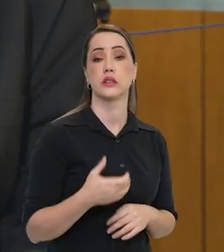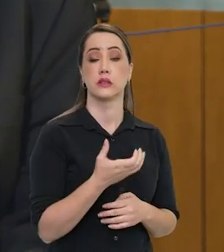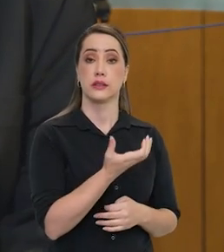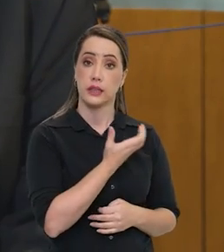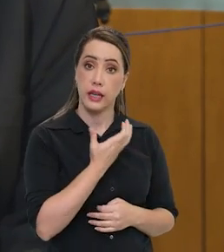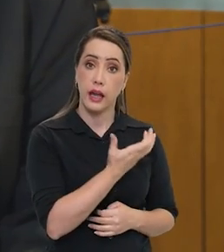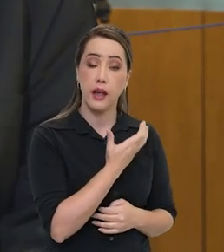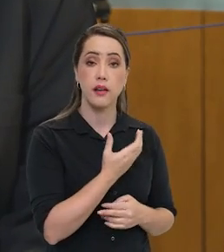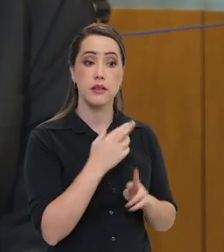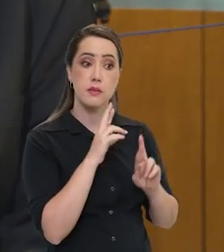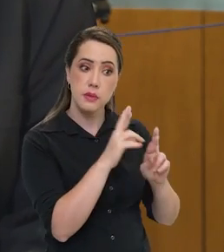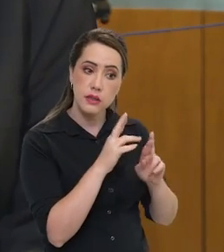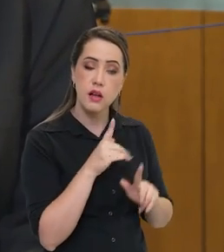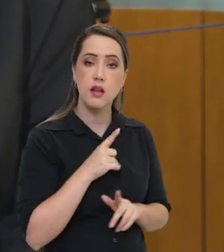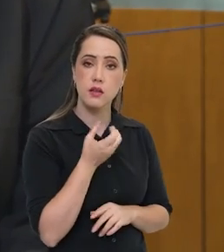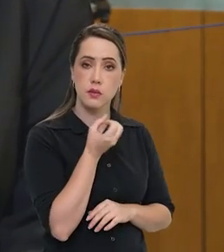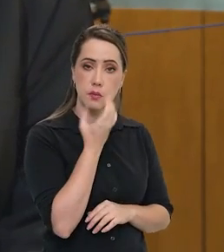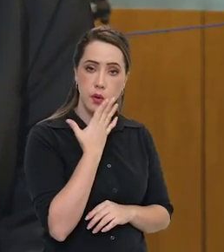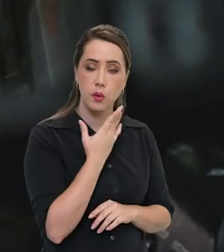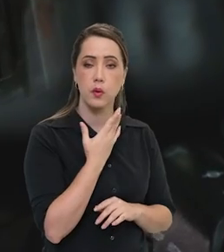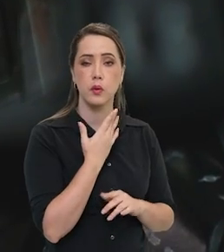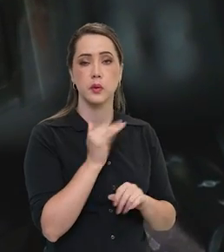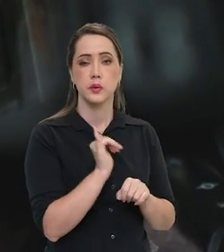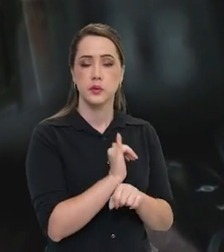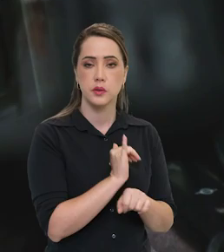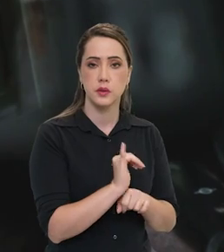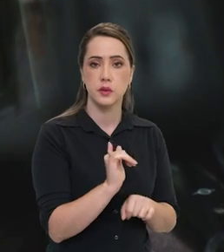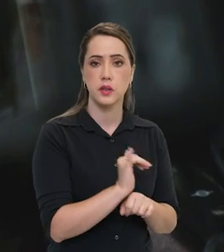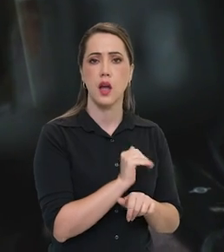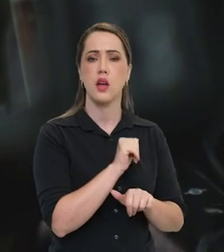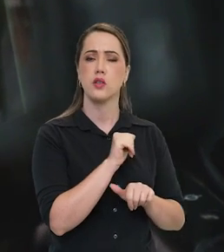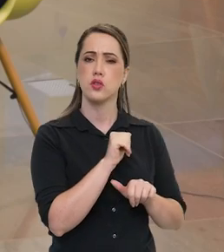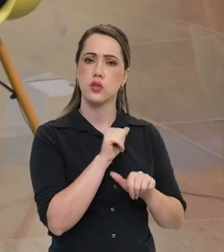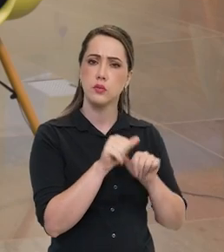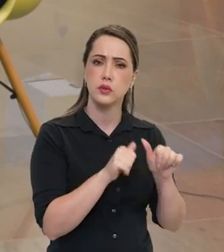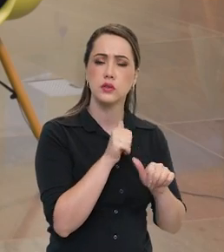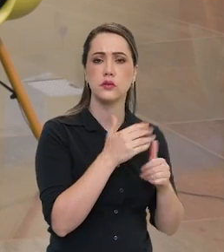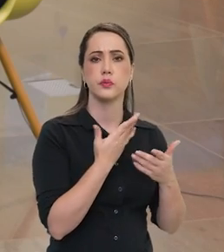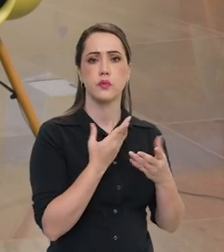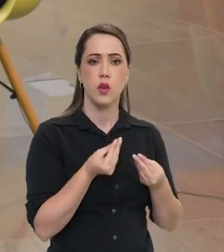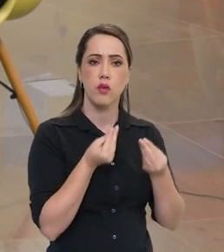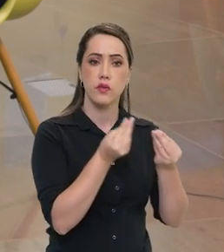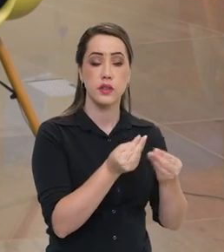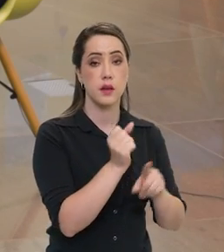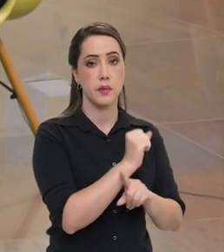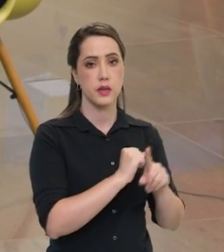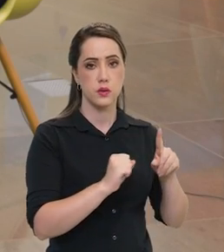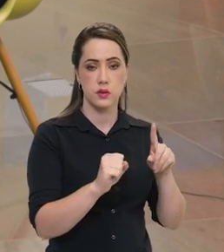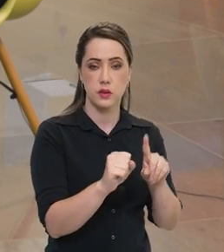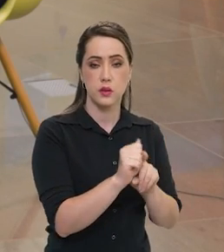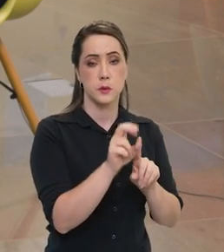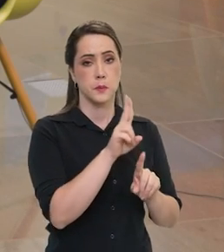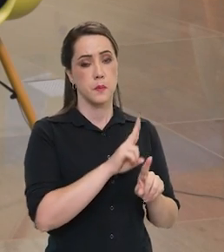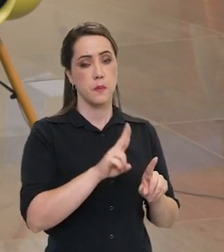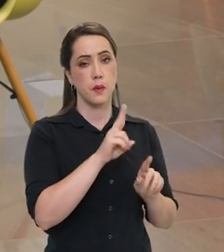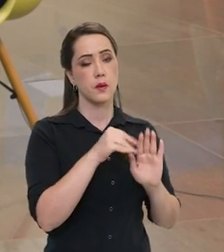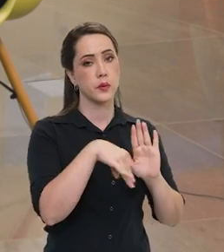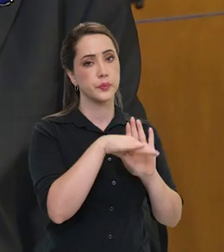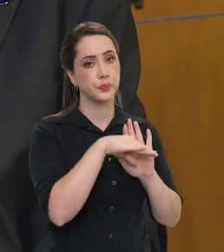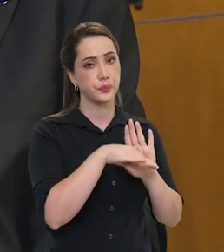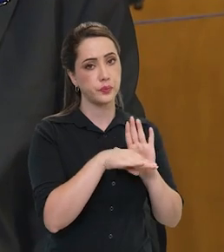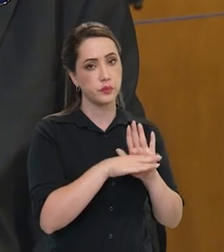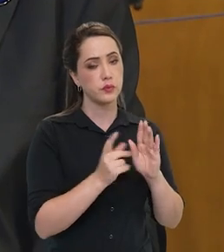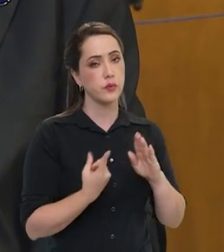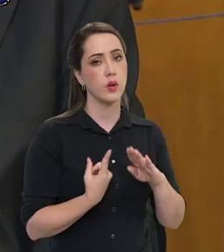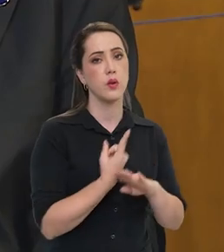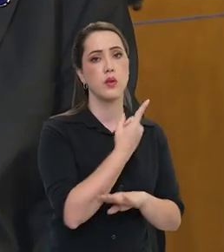tem grandes expectativas para transbordar como benefícios para a sociedade os usos do programa espacial.